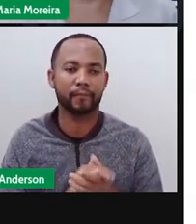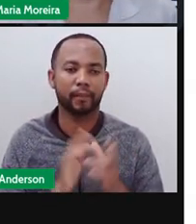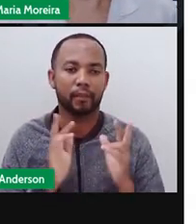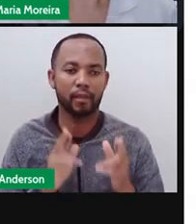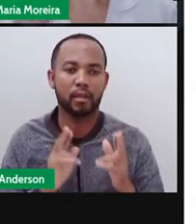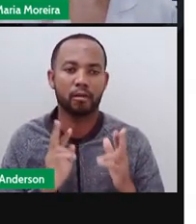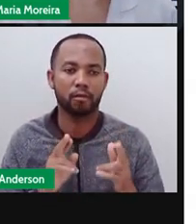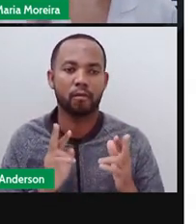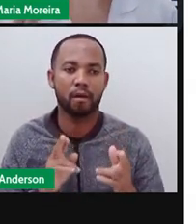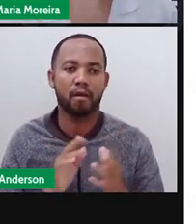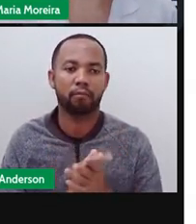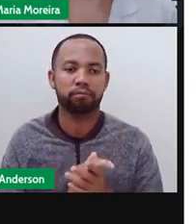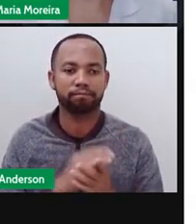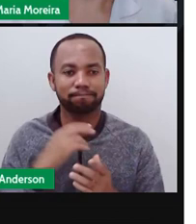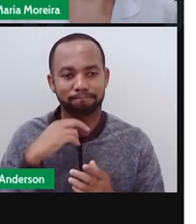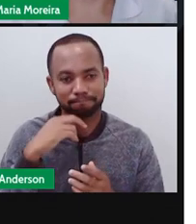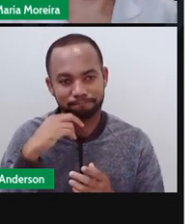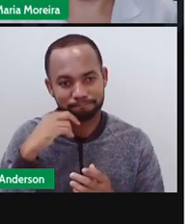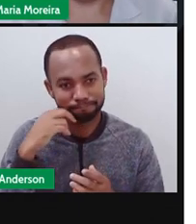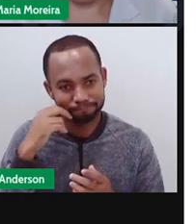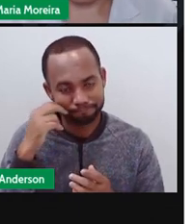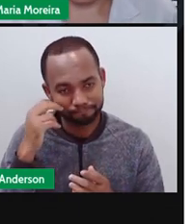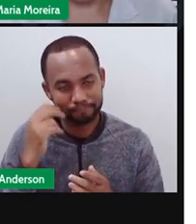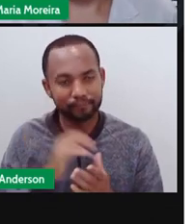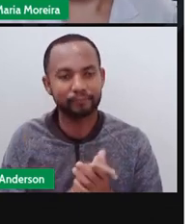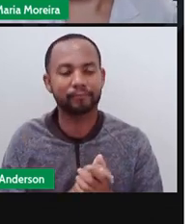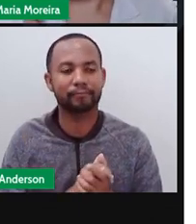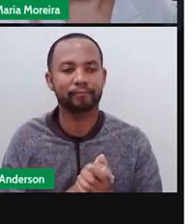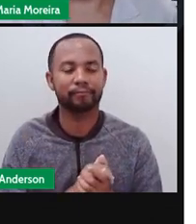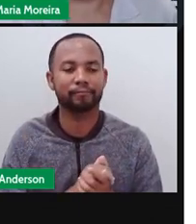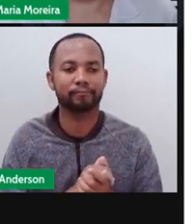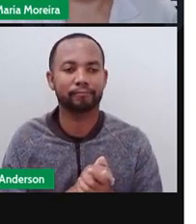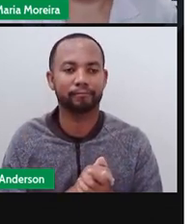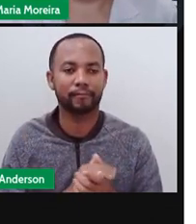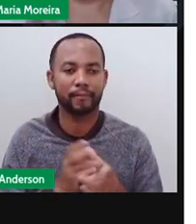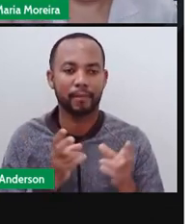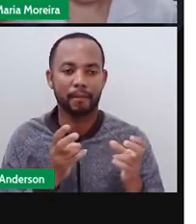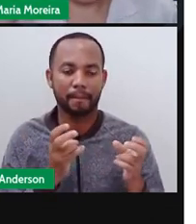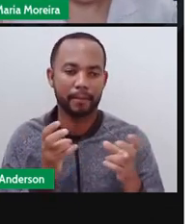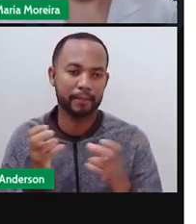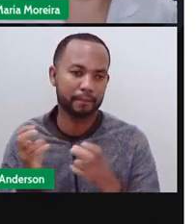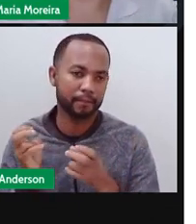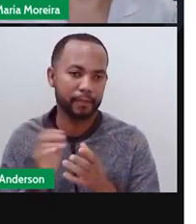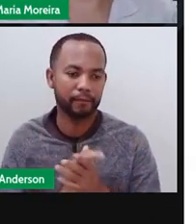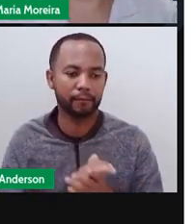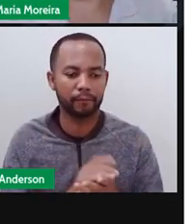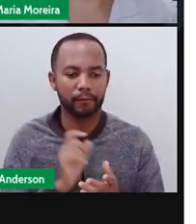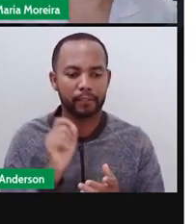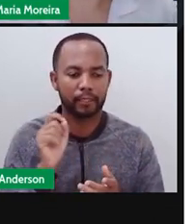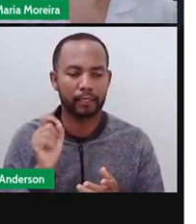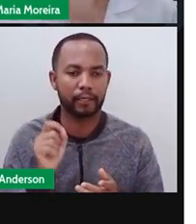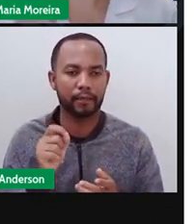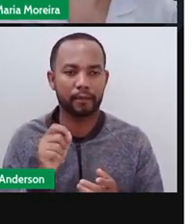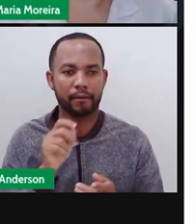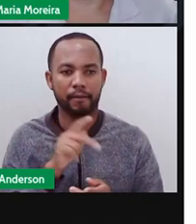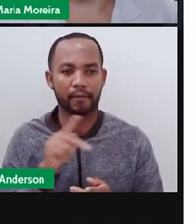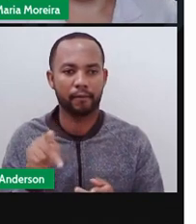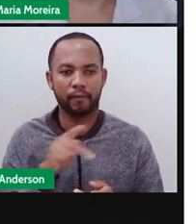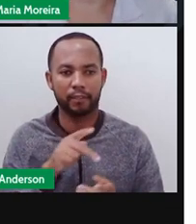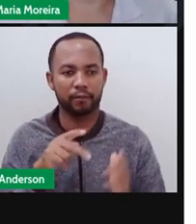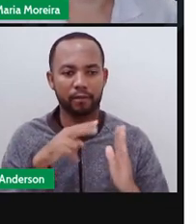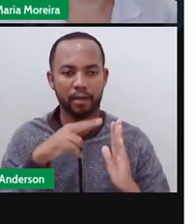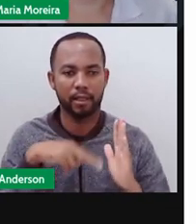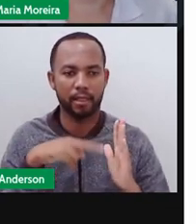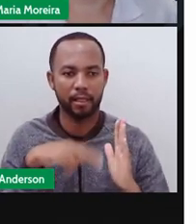pernas é o quê? Ficar com vergonha. Perceberam que a Pro aqui leu o texto, depois ela voltou,